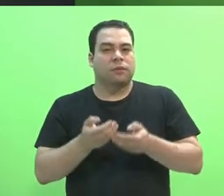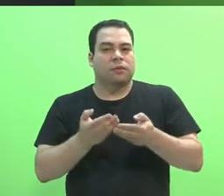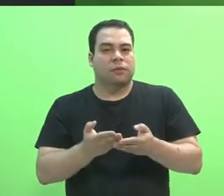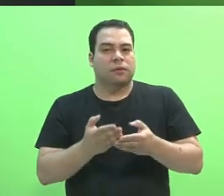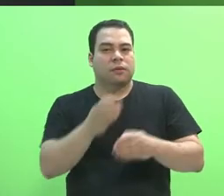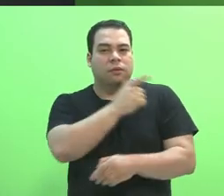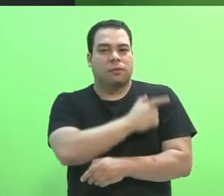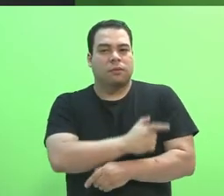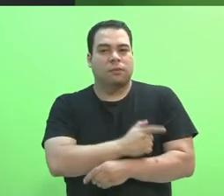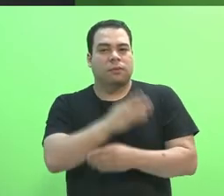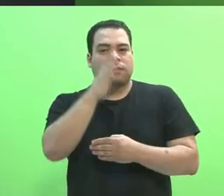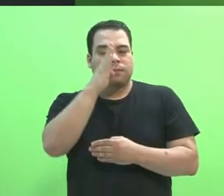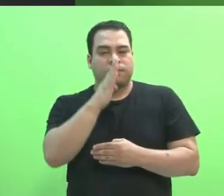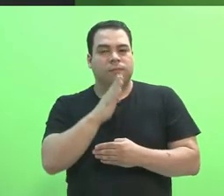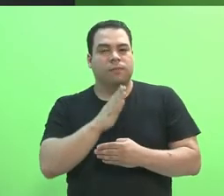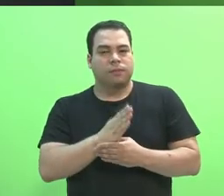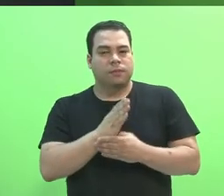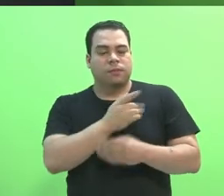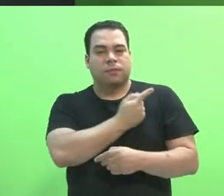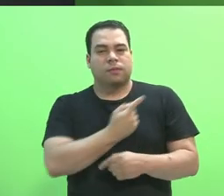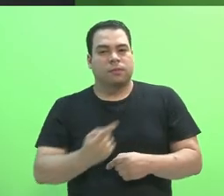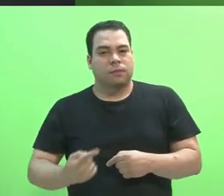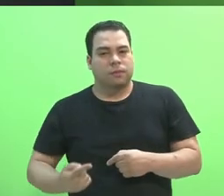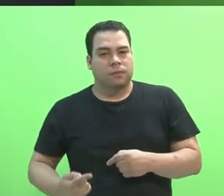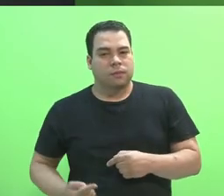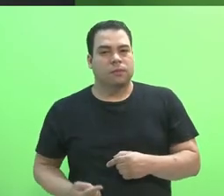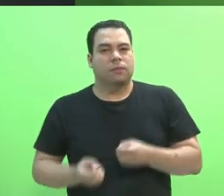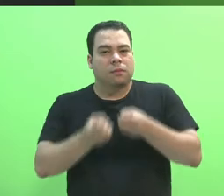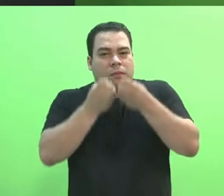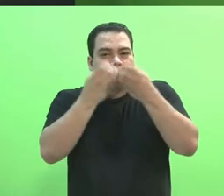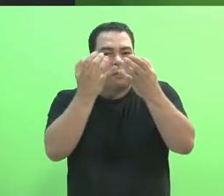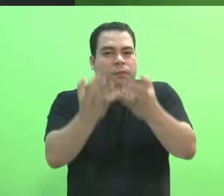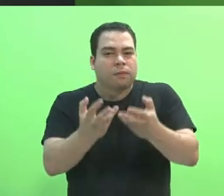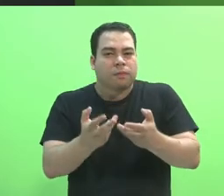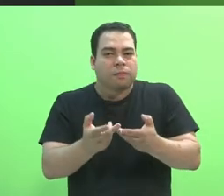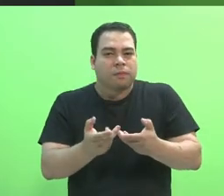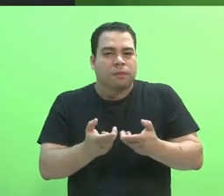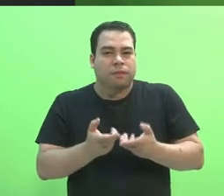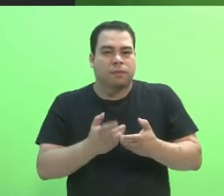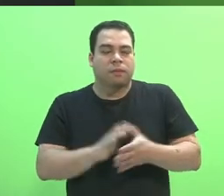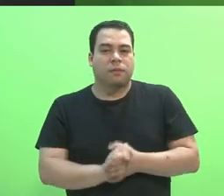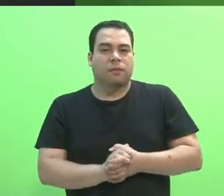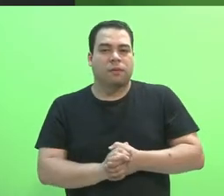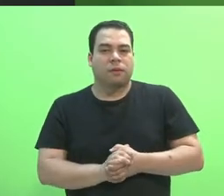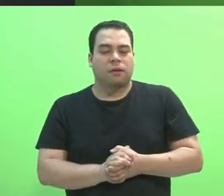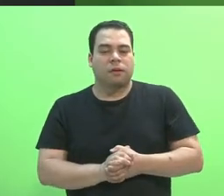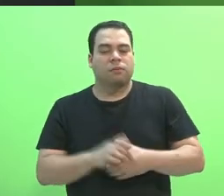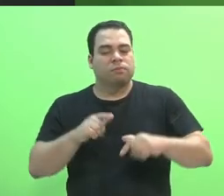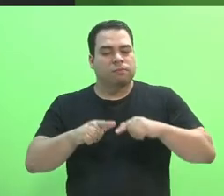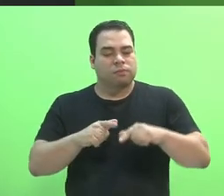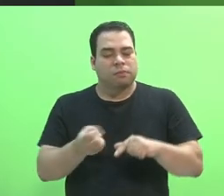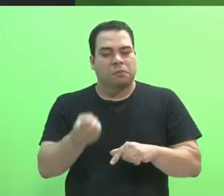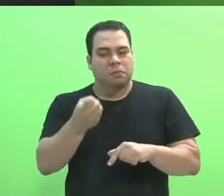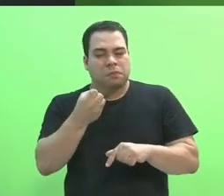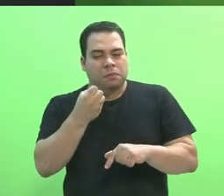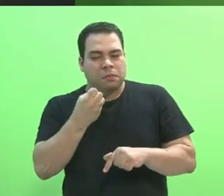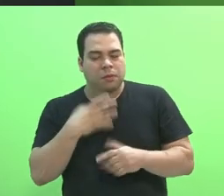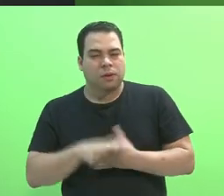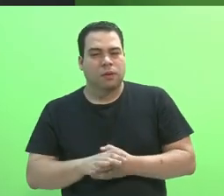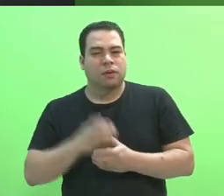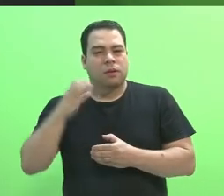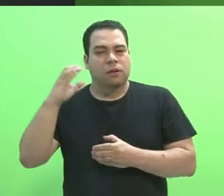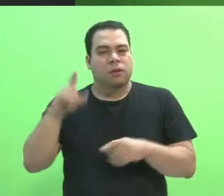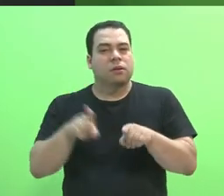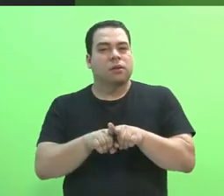qualidade. Um trabalho que se apresenta rico, tanto academicamente e cientificamente, quanto